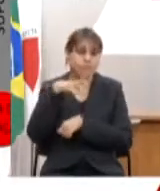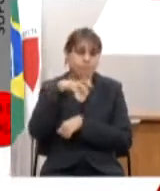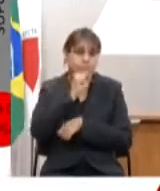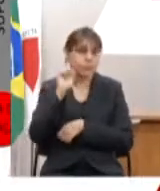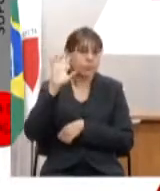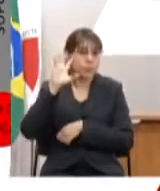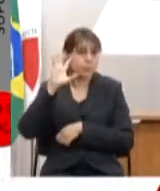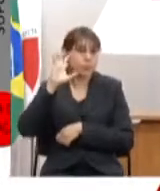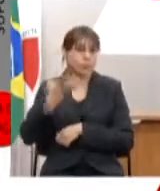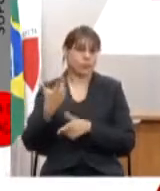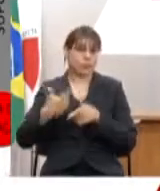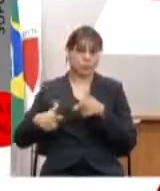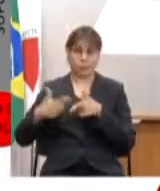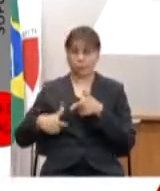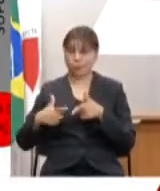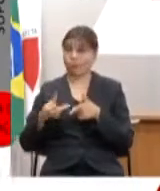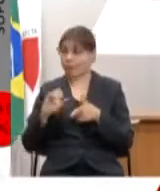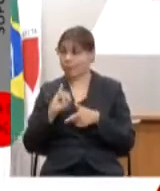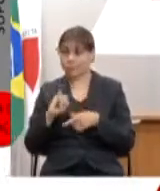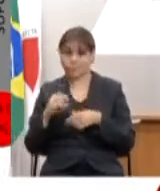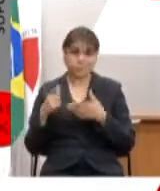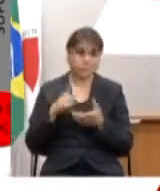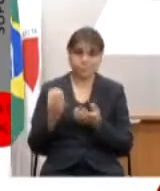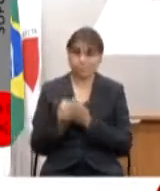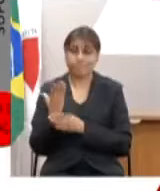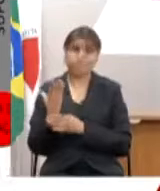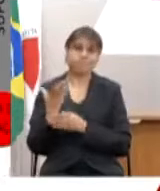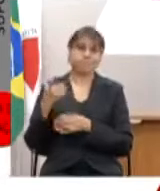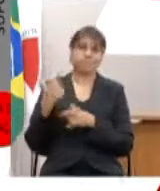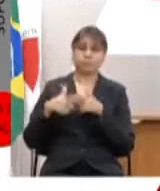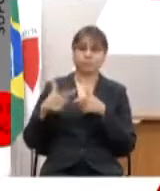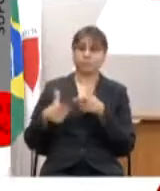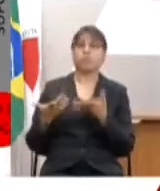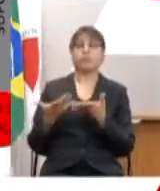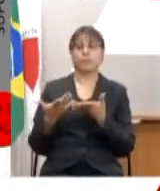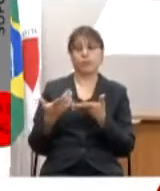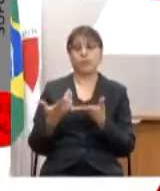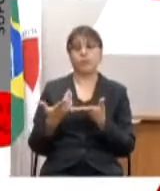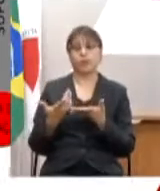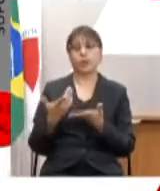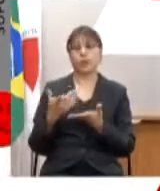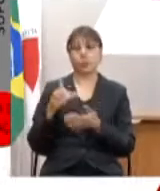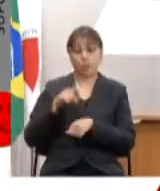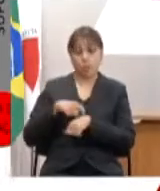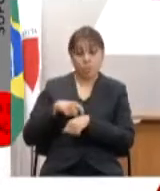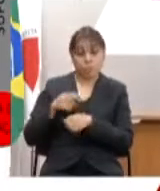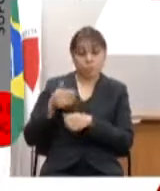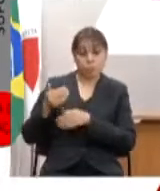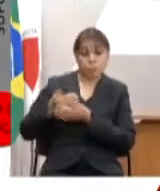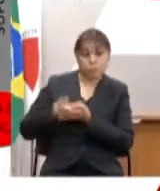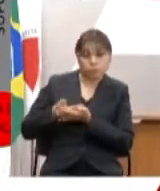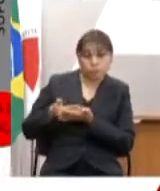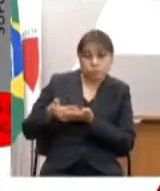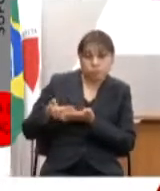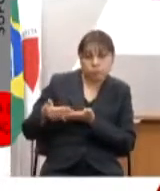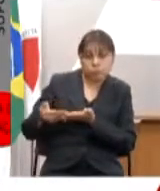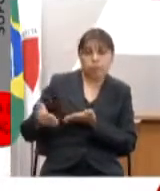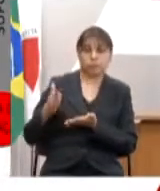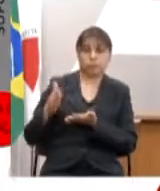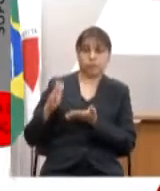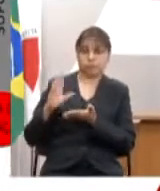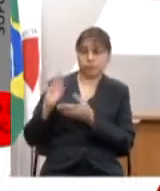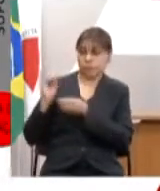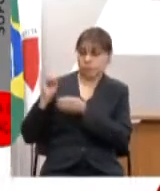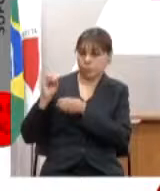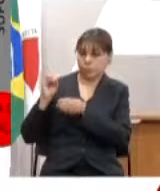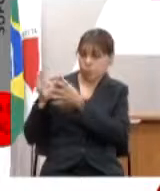tomada de decisão e de uma forma geral aí a medida que nós vamos ascendendo dentro dos grupos